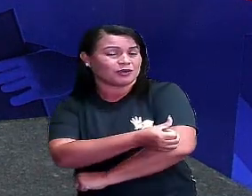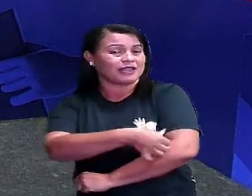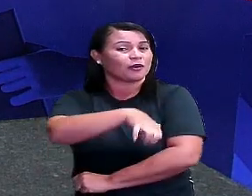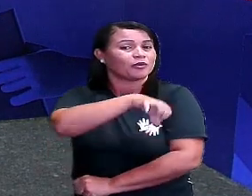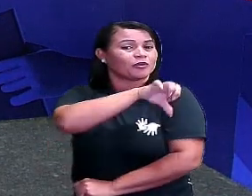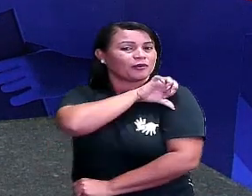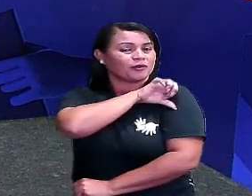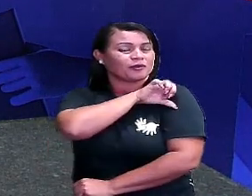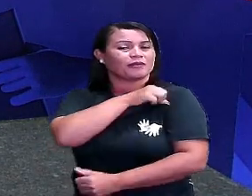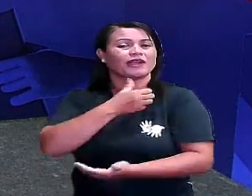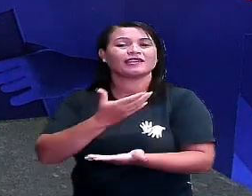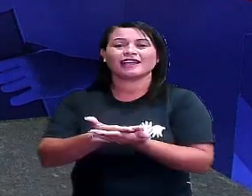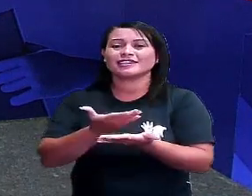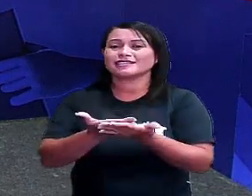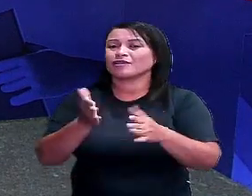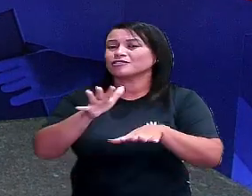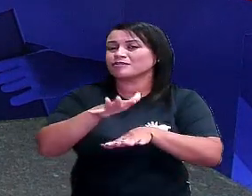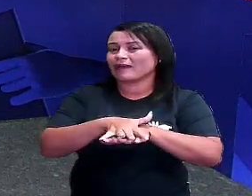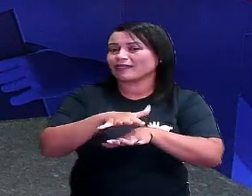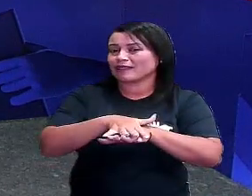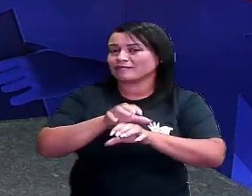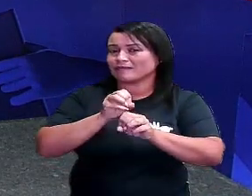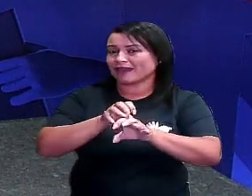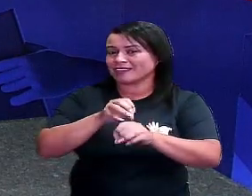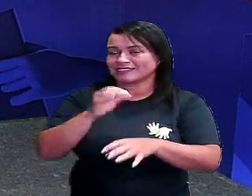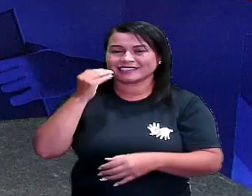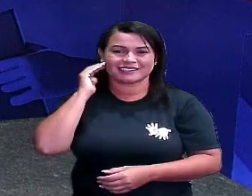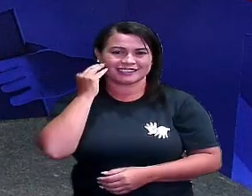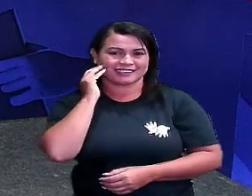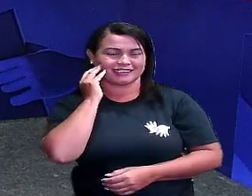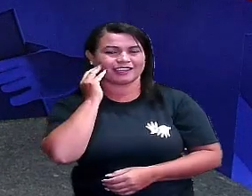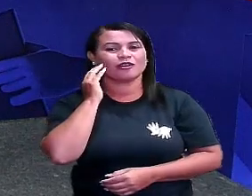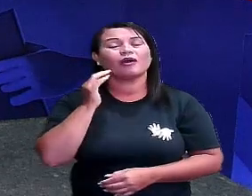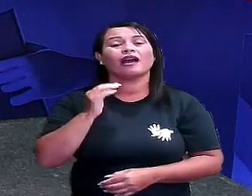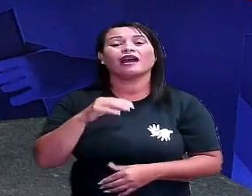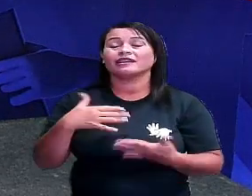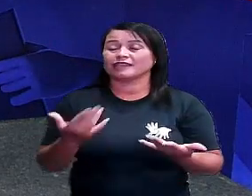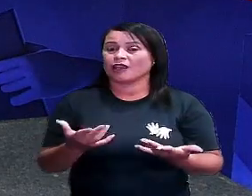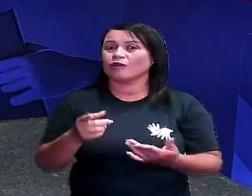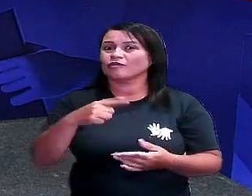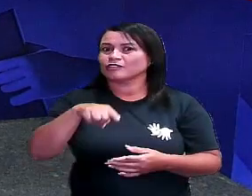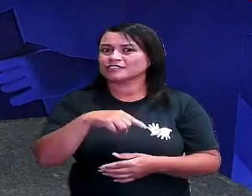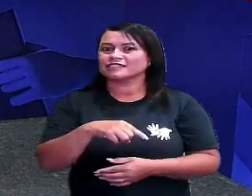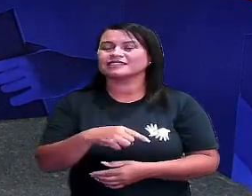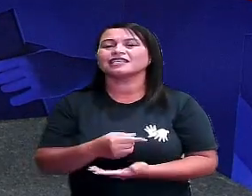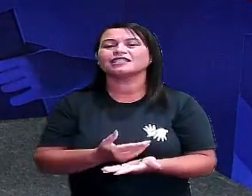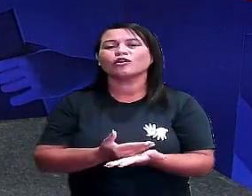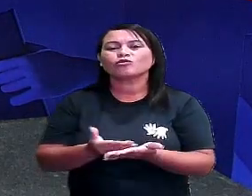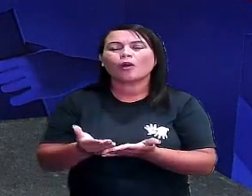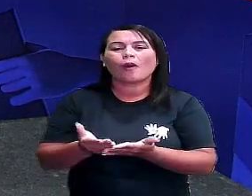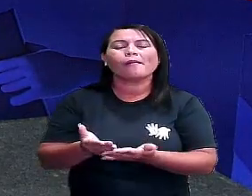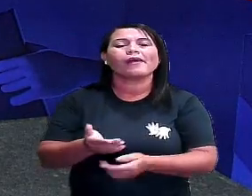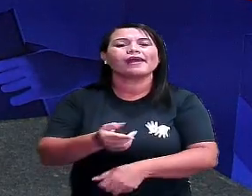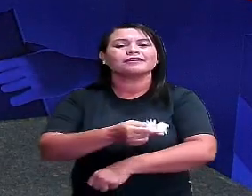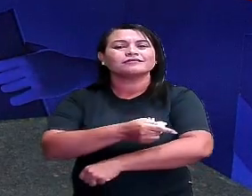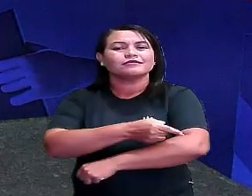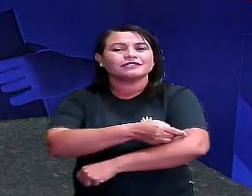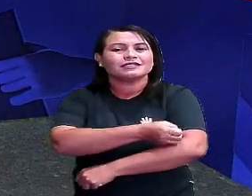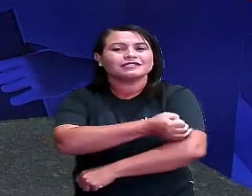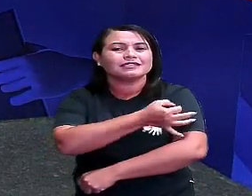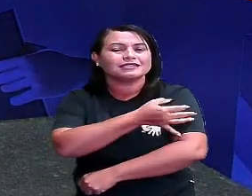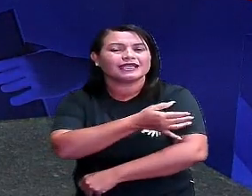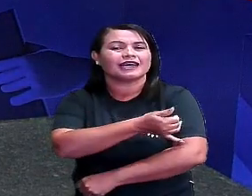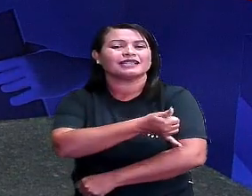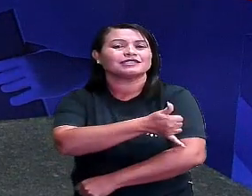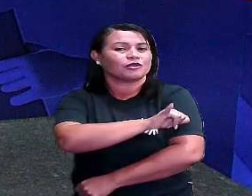as aulas de matemática na TV ainda. Mas, anos iniciais e a EJA fases 1 e 2 estarão com